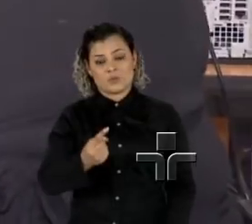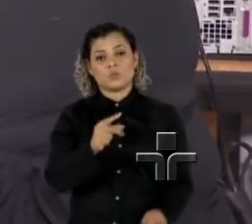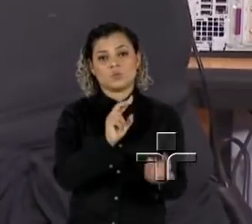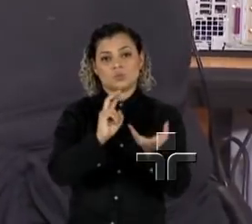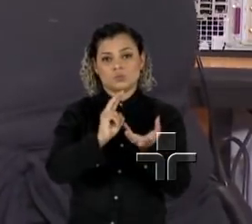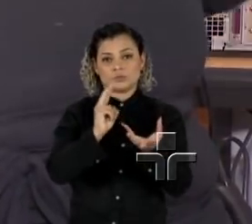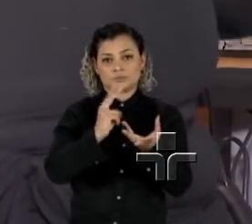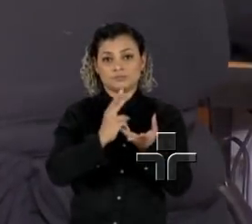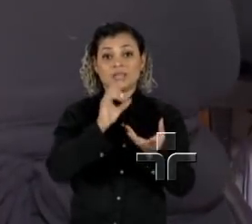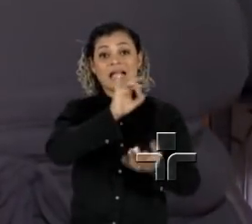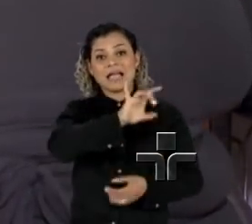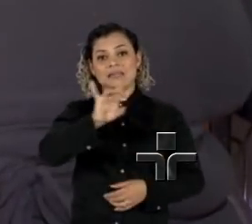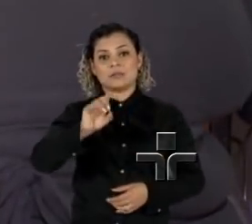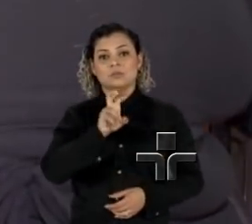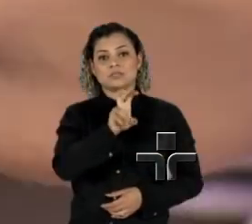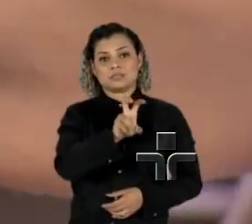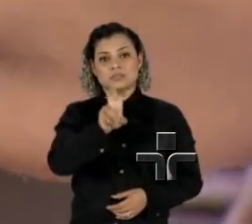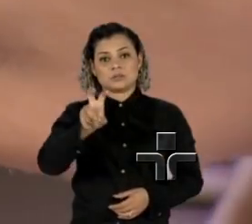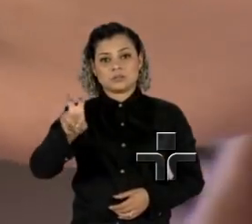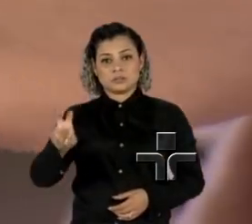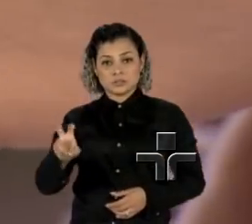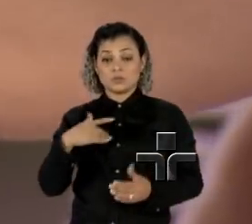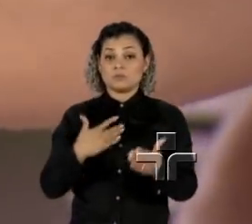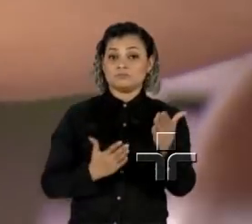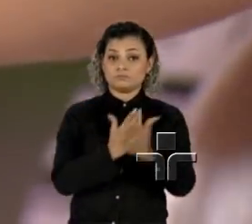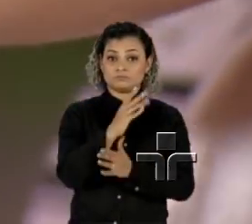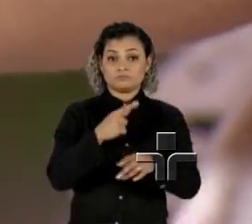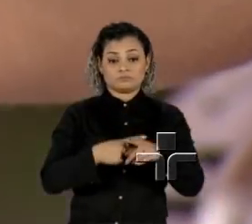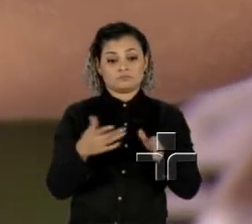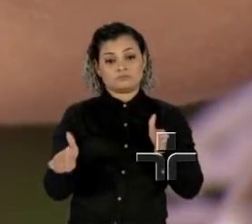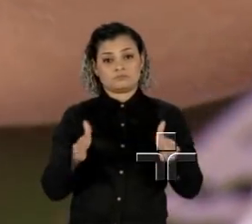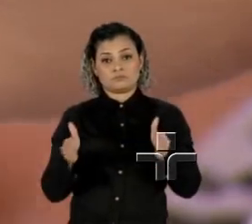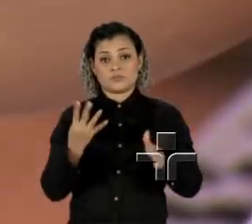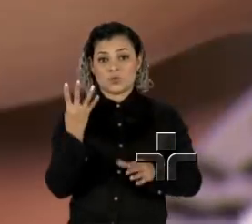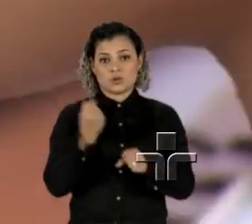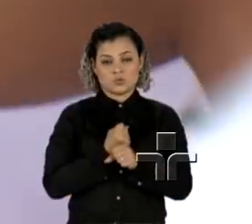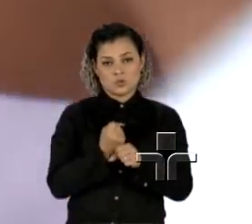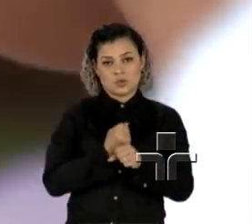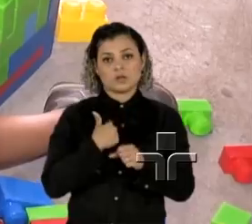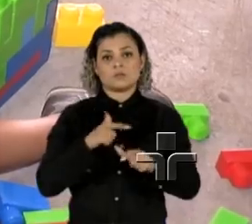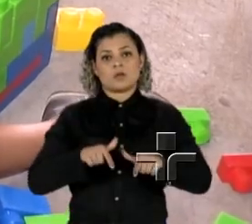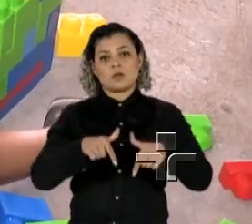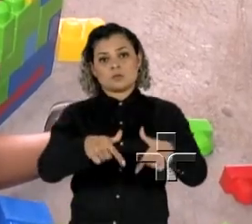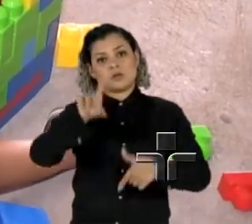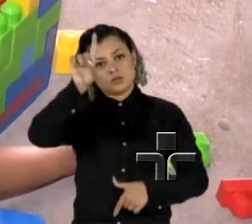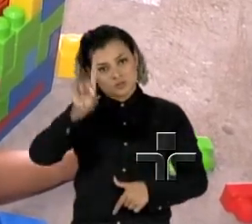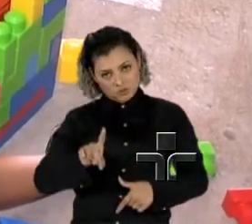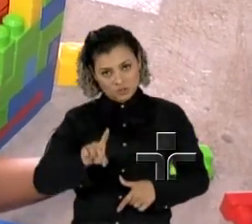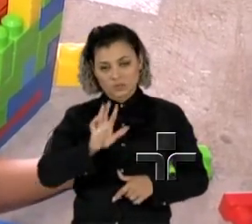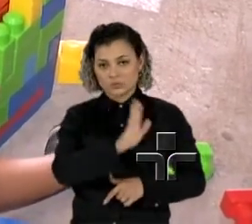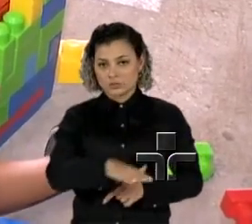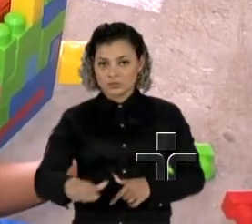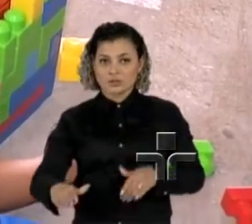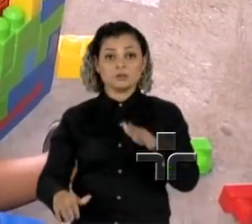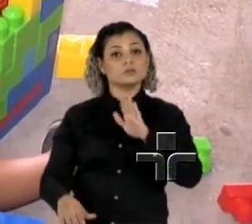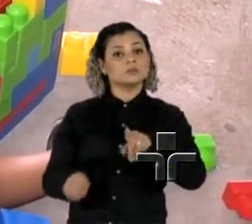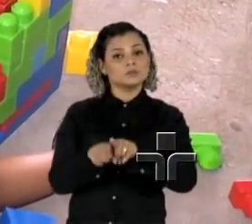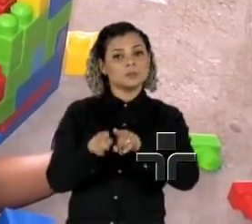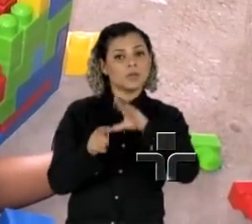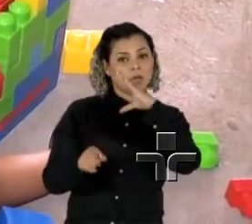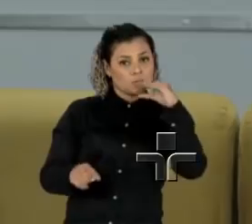com cinco conselheiros. Eles são eleitos para um mandato de quatro anos para atuar em defesa dos direitos das crianças e dos